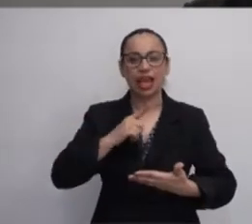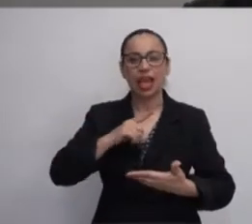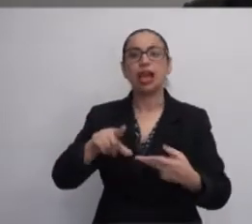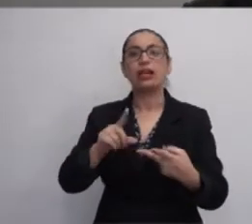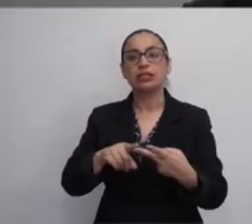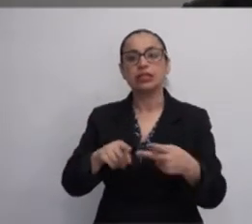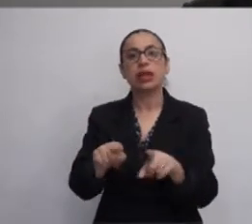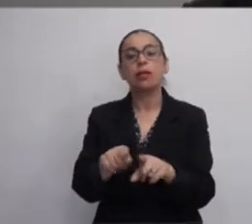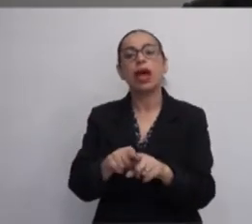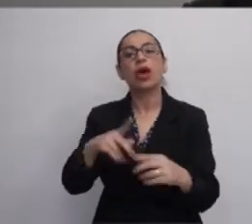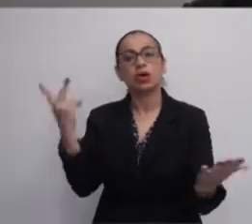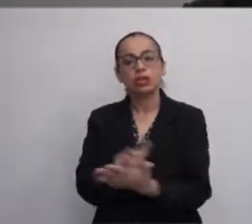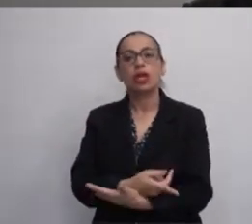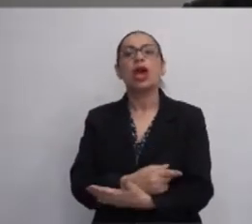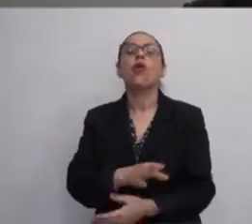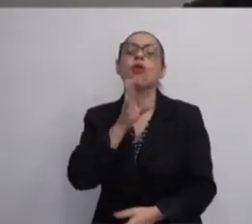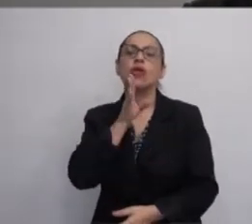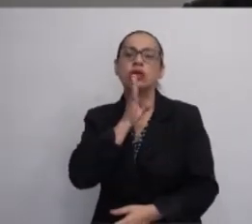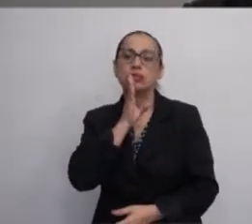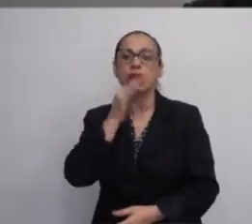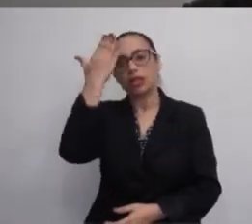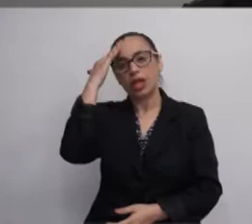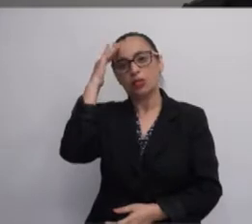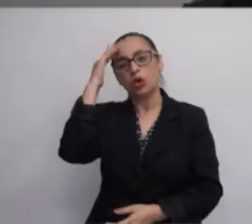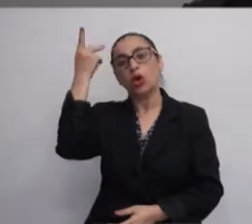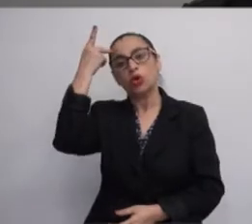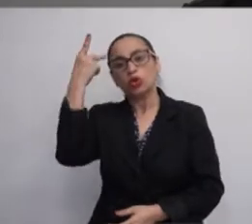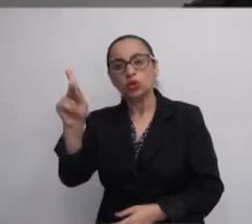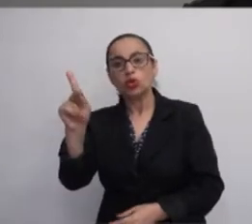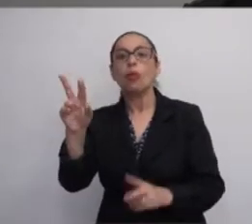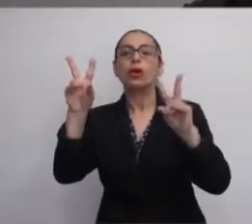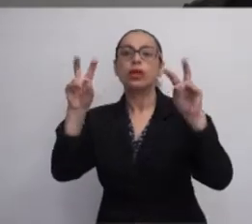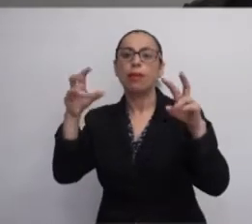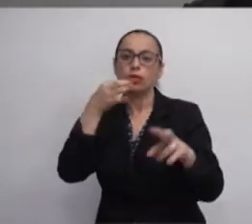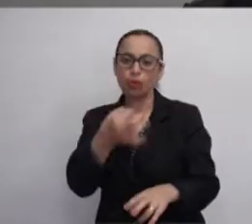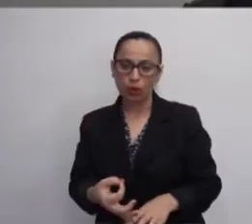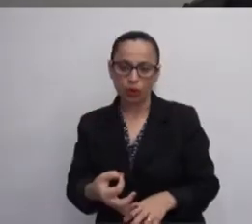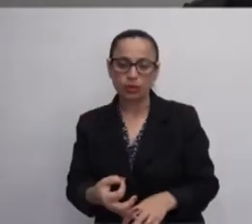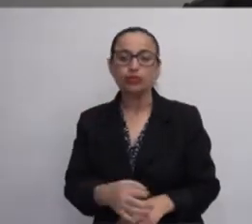promoveu o conhecimento e entendimento a respeito da temática proposta.